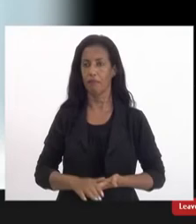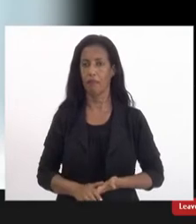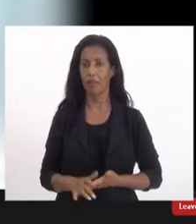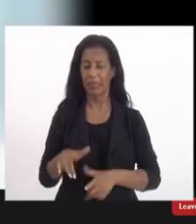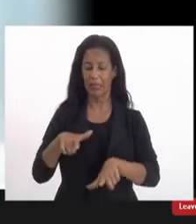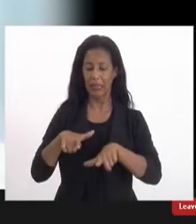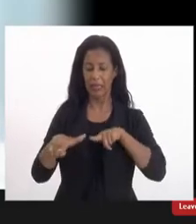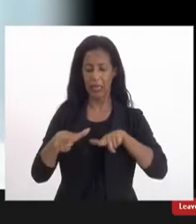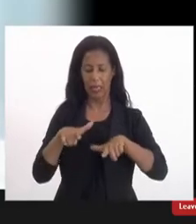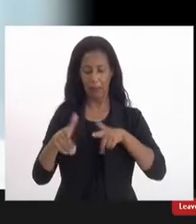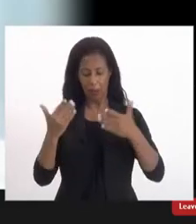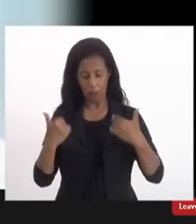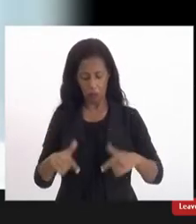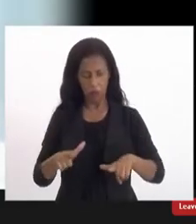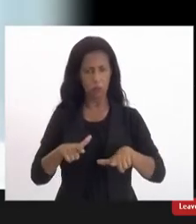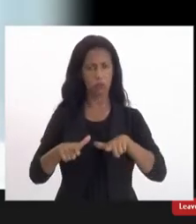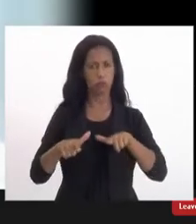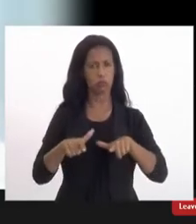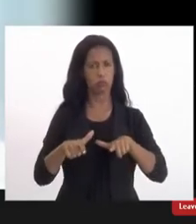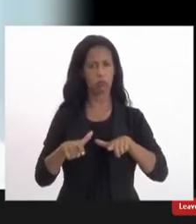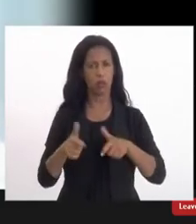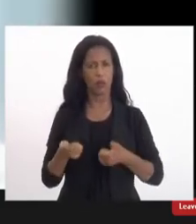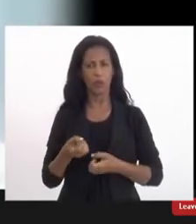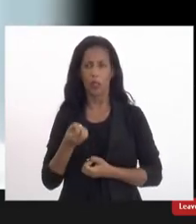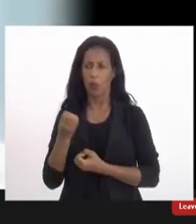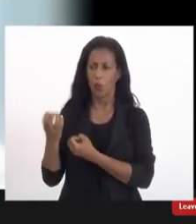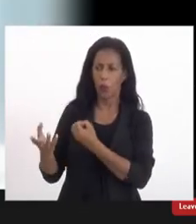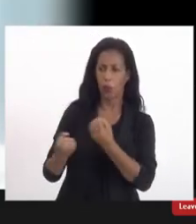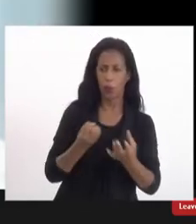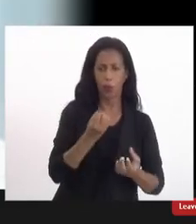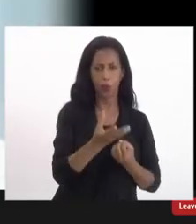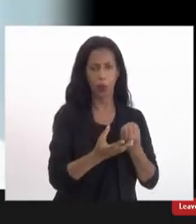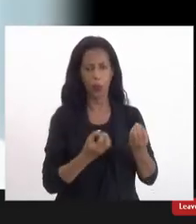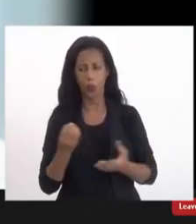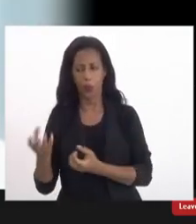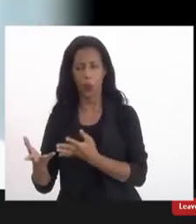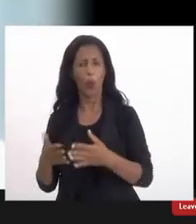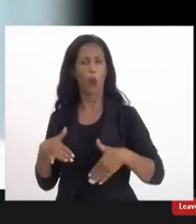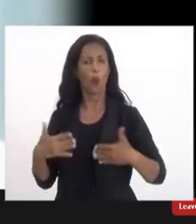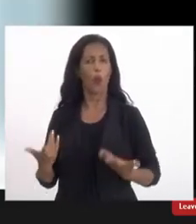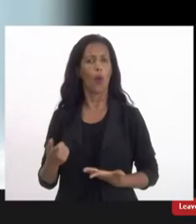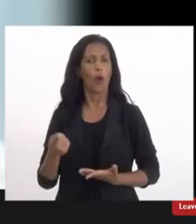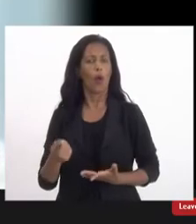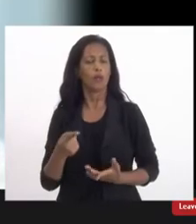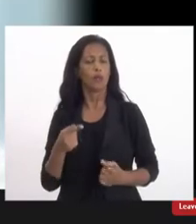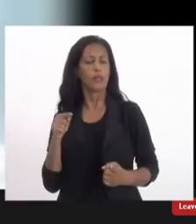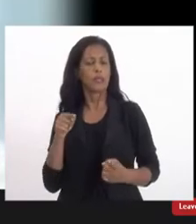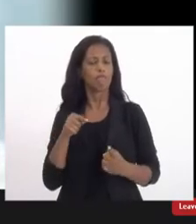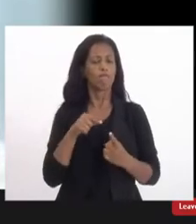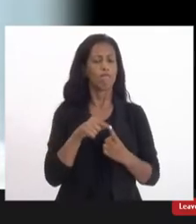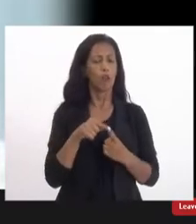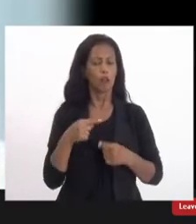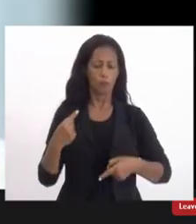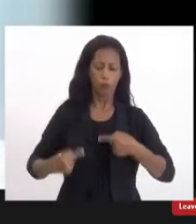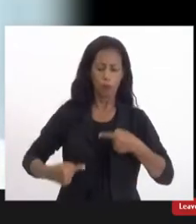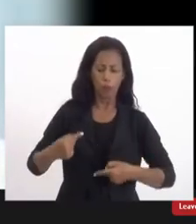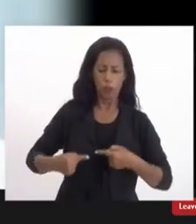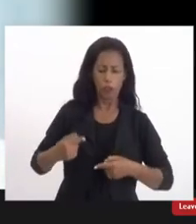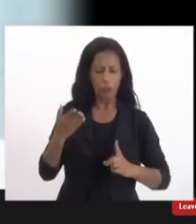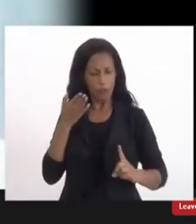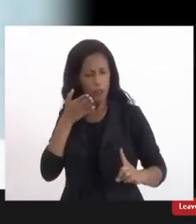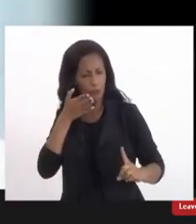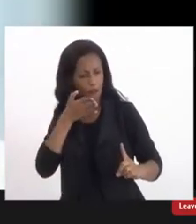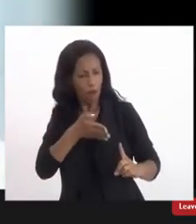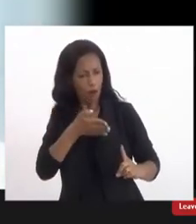trabalha quando você distribui quando você foca em política pública você está focando em